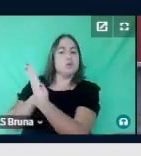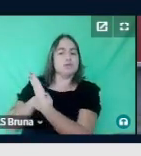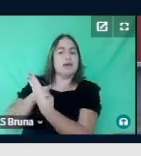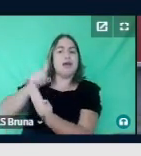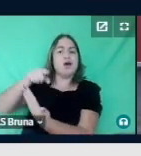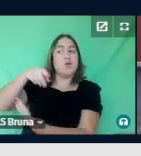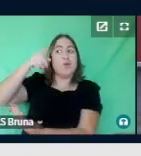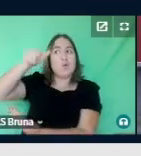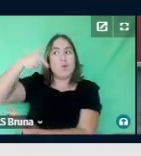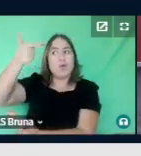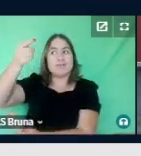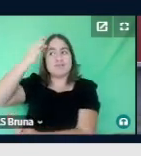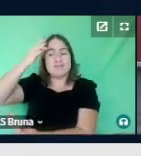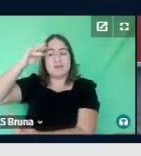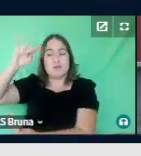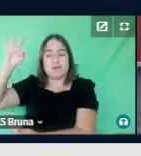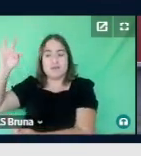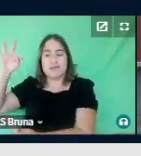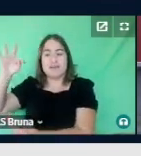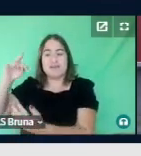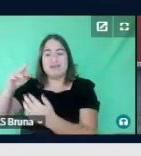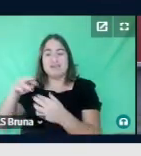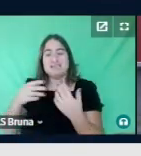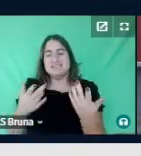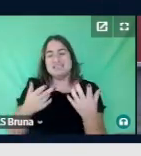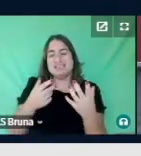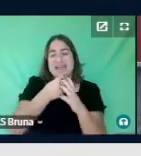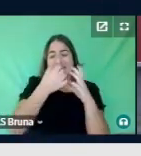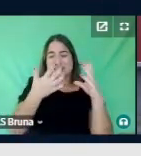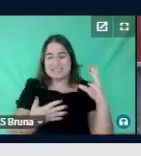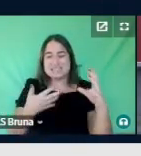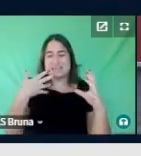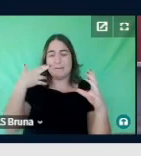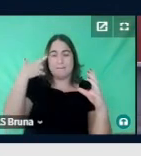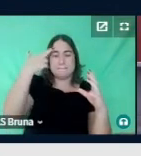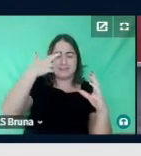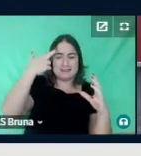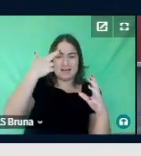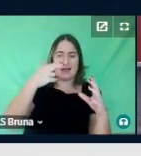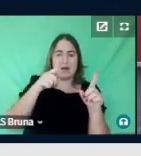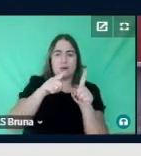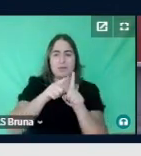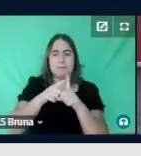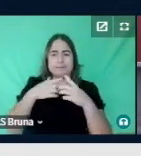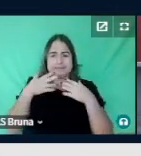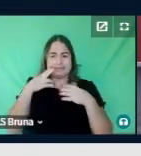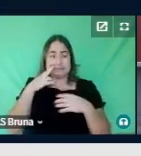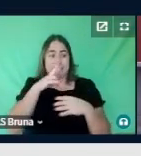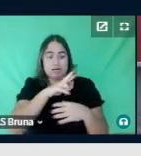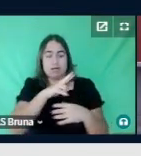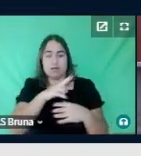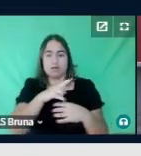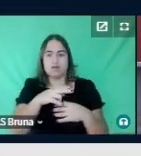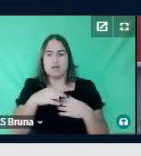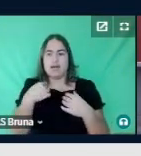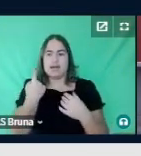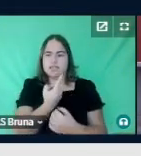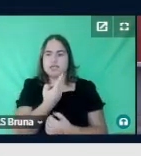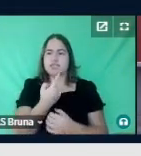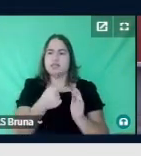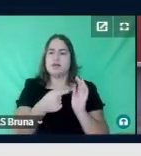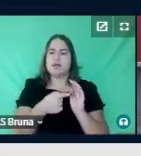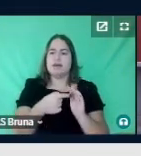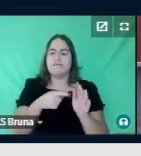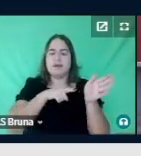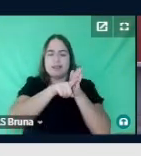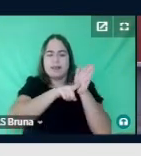aspectos mentais e biológicos foram tecidas. Na nossa dissertação, nós recorremos aos pressupostos da análise funcional do